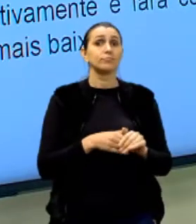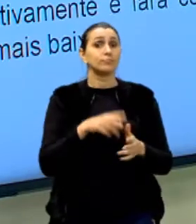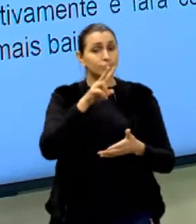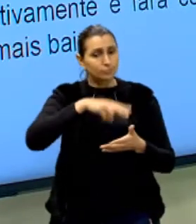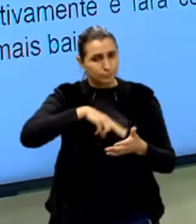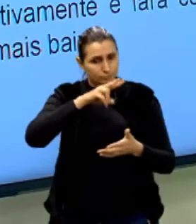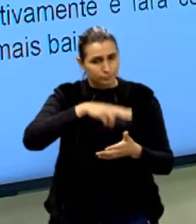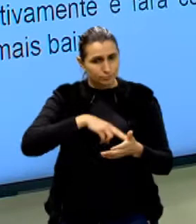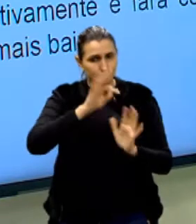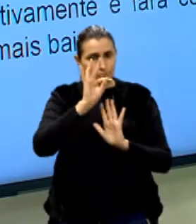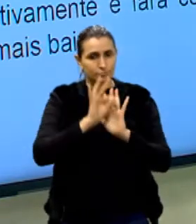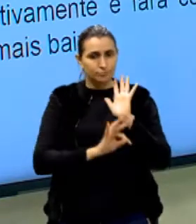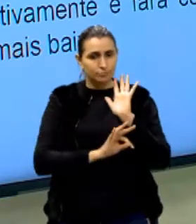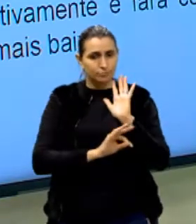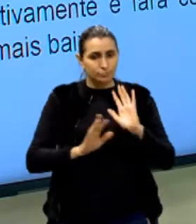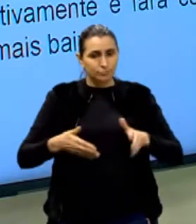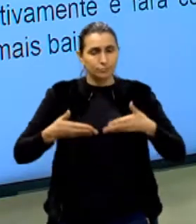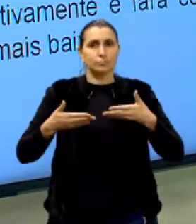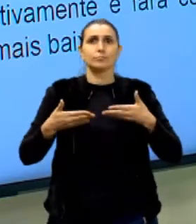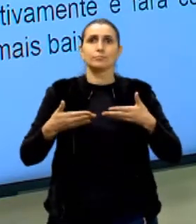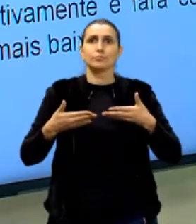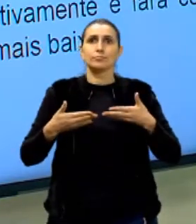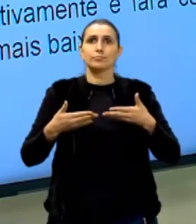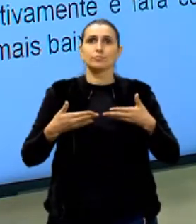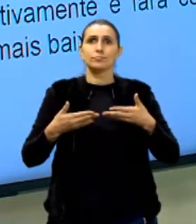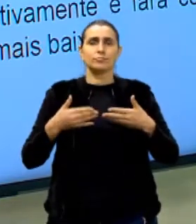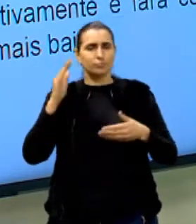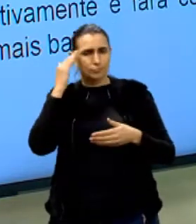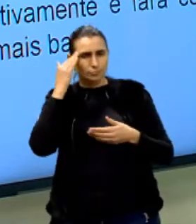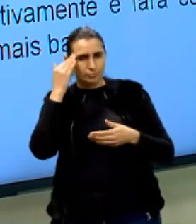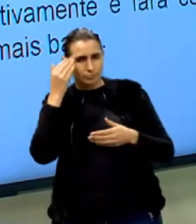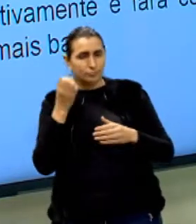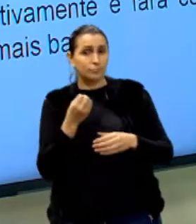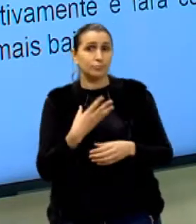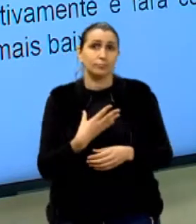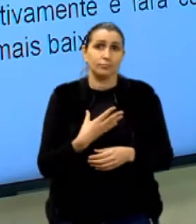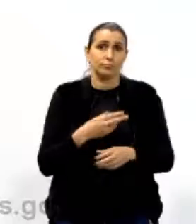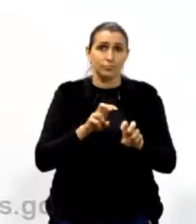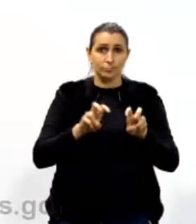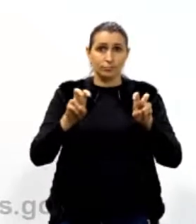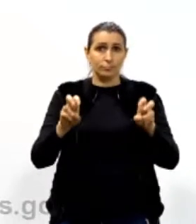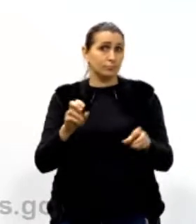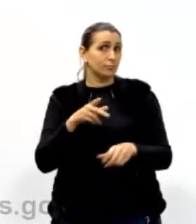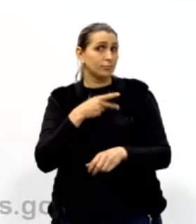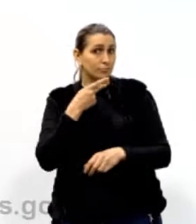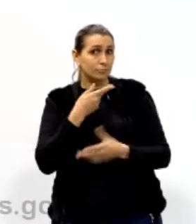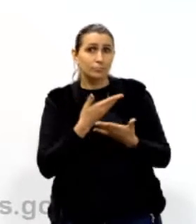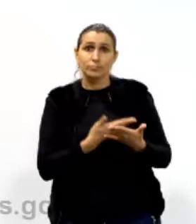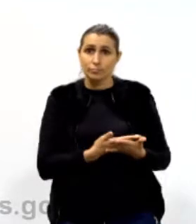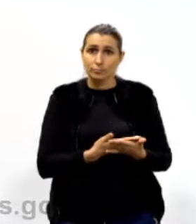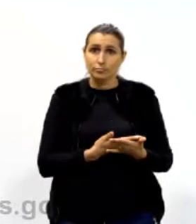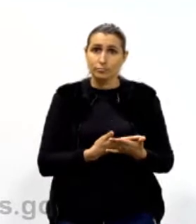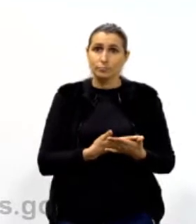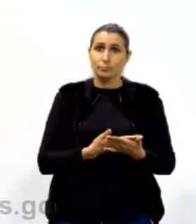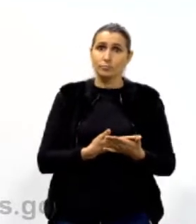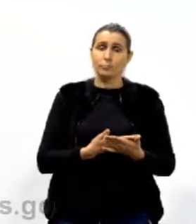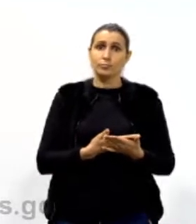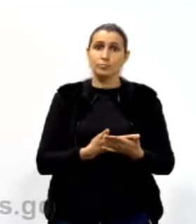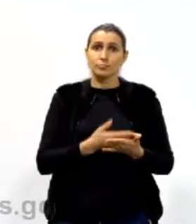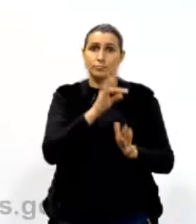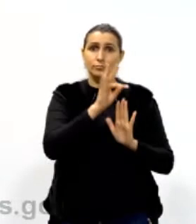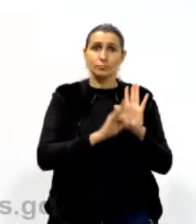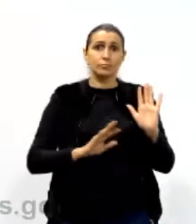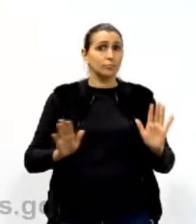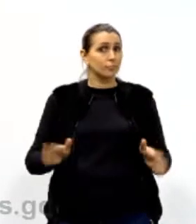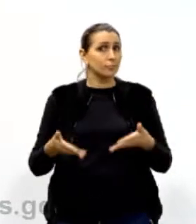ler os textos motivadores para compreender bem o que a banca está falando. Porque se tem um texto